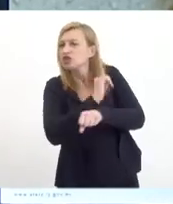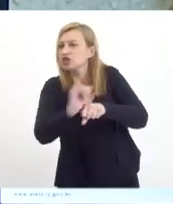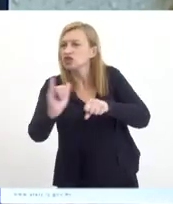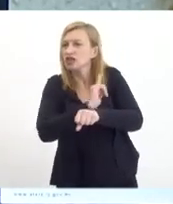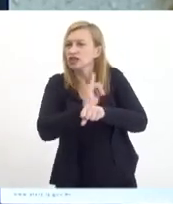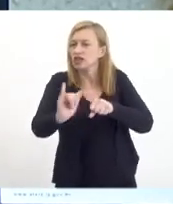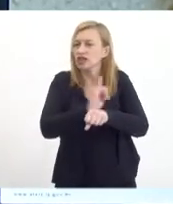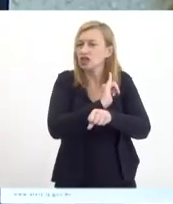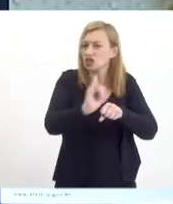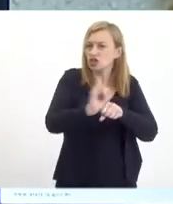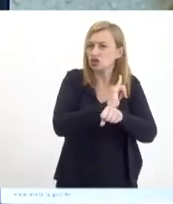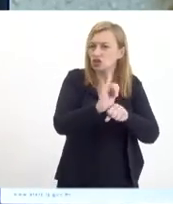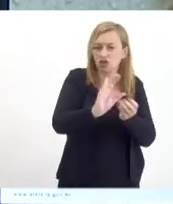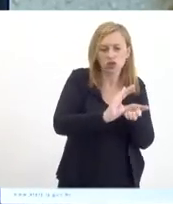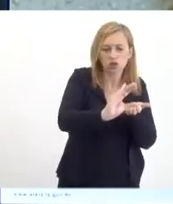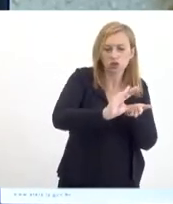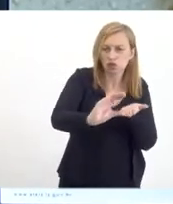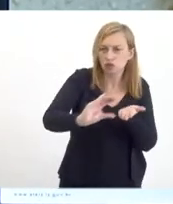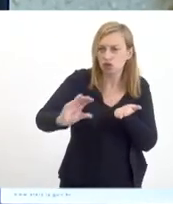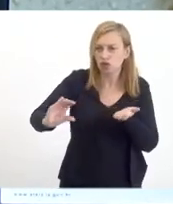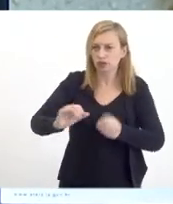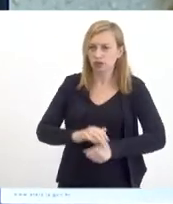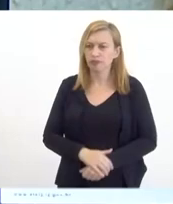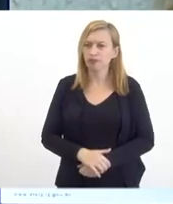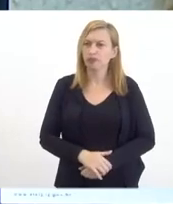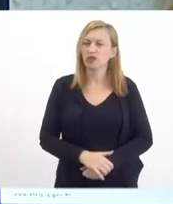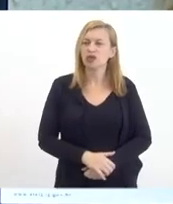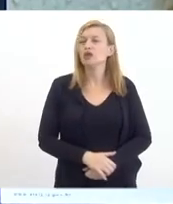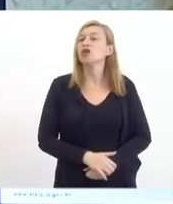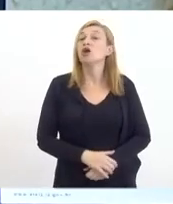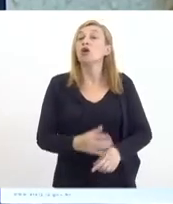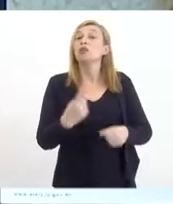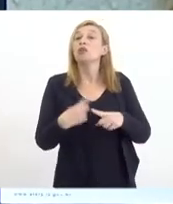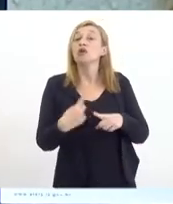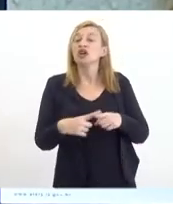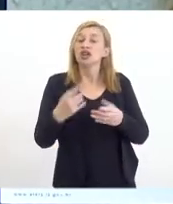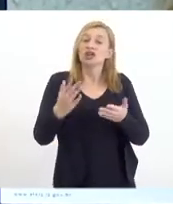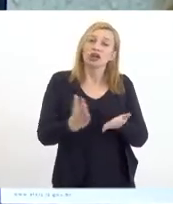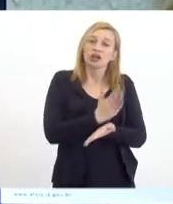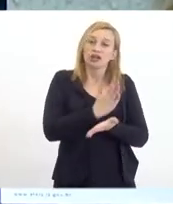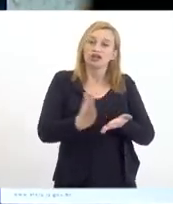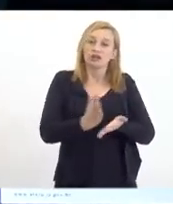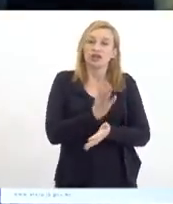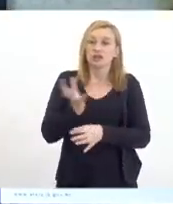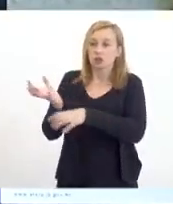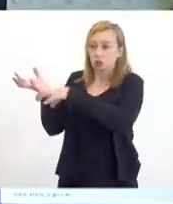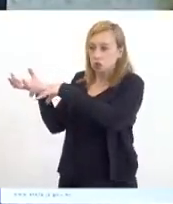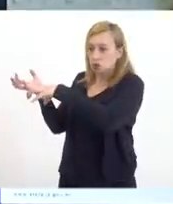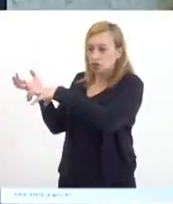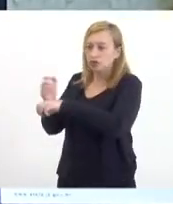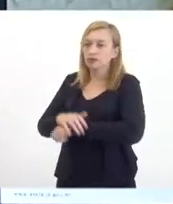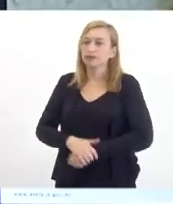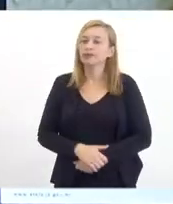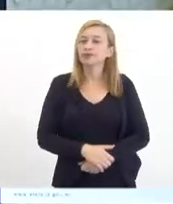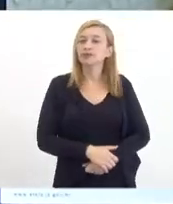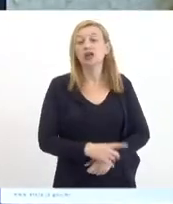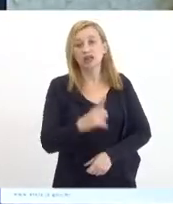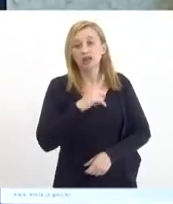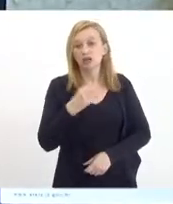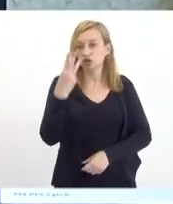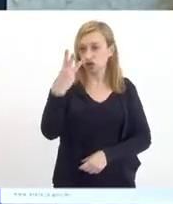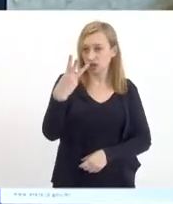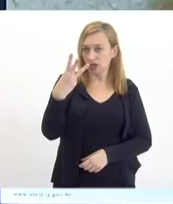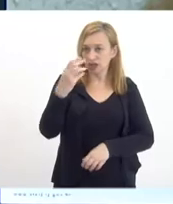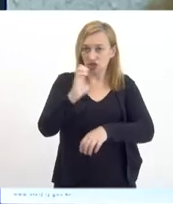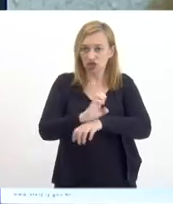de repartir esses recursos. Porque, por muitas vezes, no Congresso, nós temos três